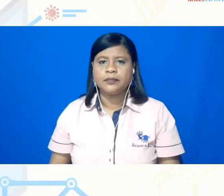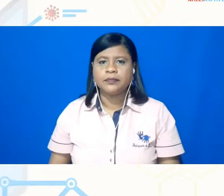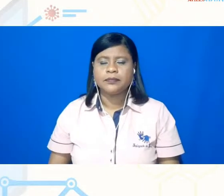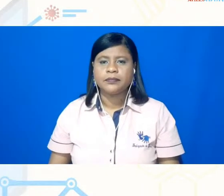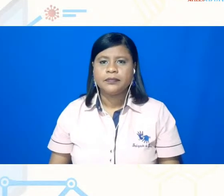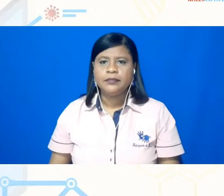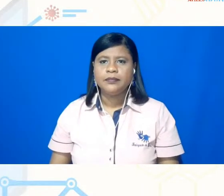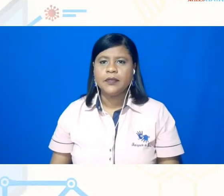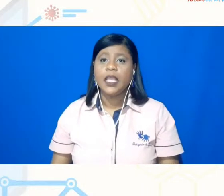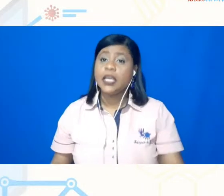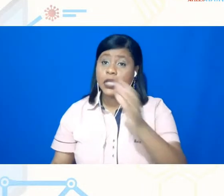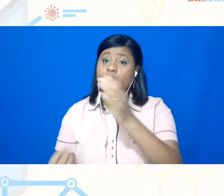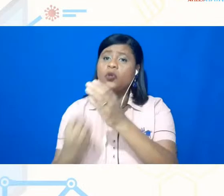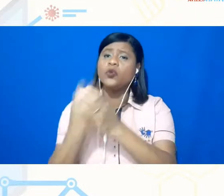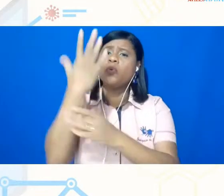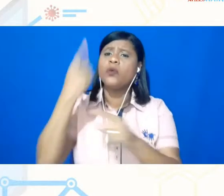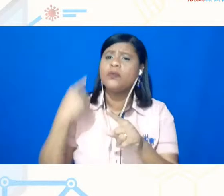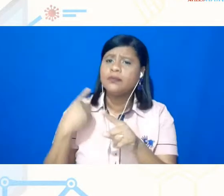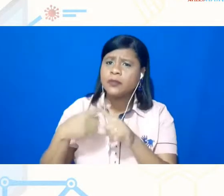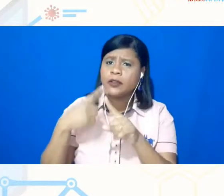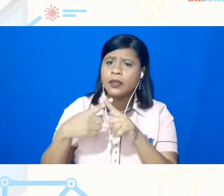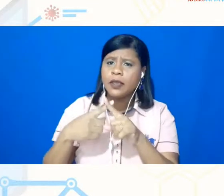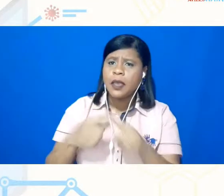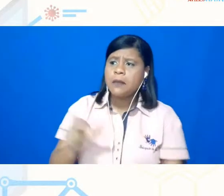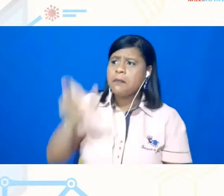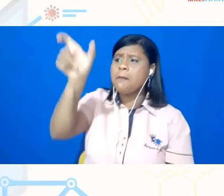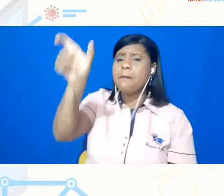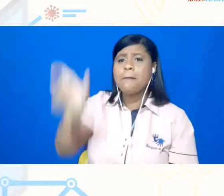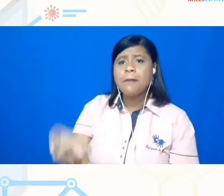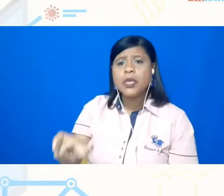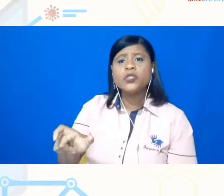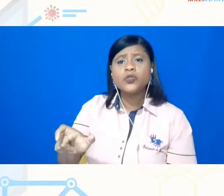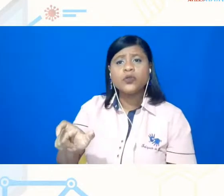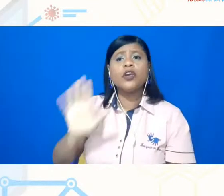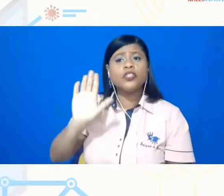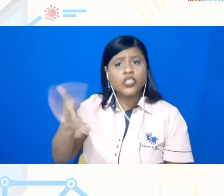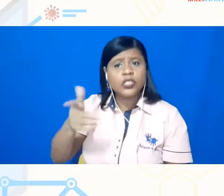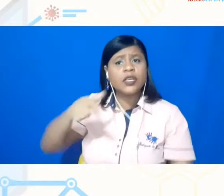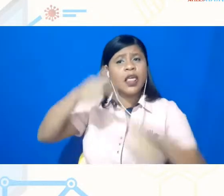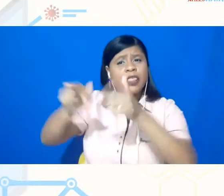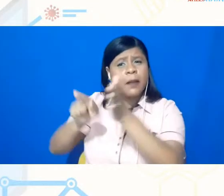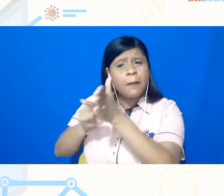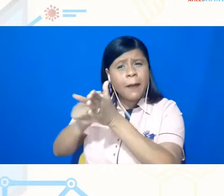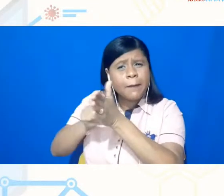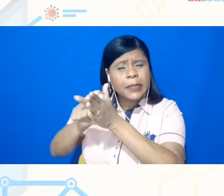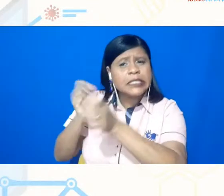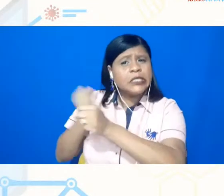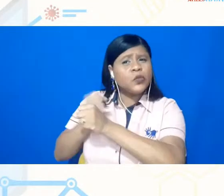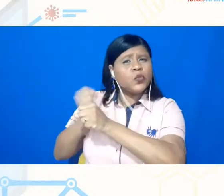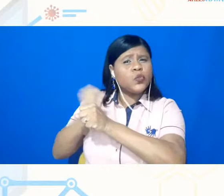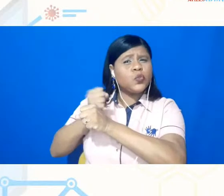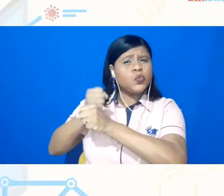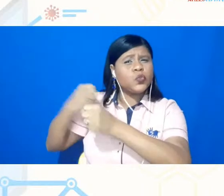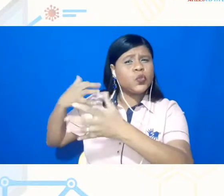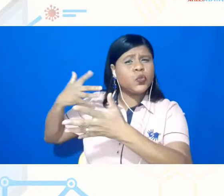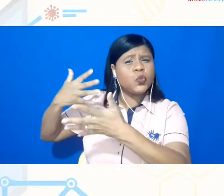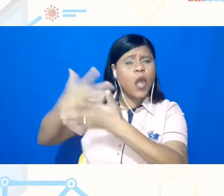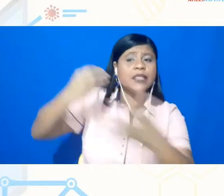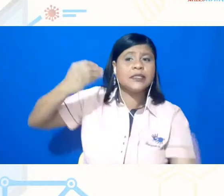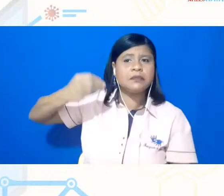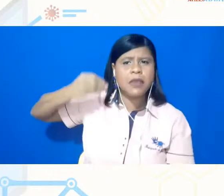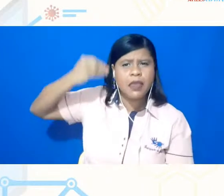feitas tanto por pessoas que trabalham na pesquisa há muito tempo, que têm muita experiência, que já têm